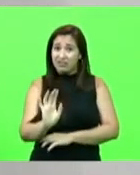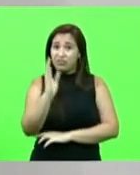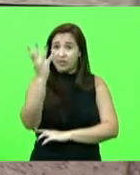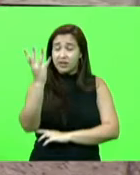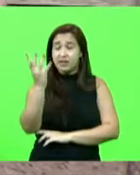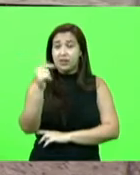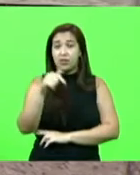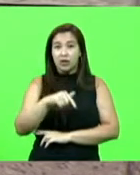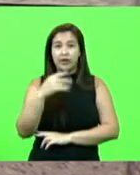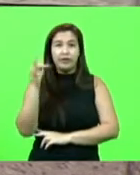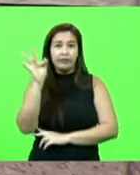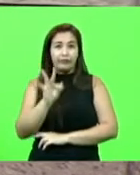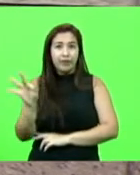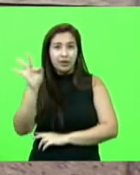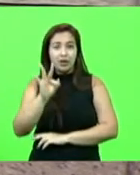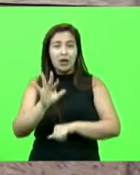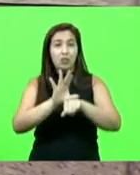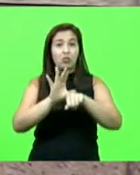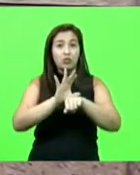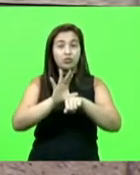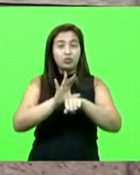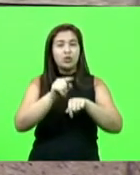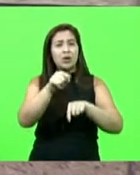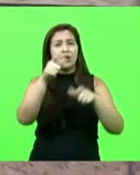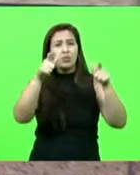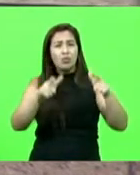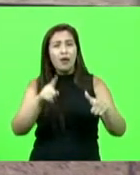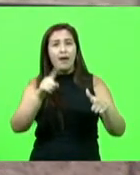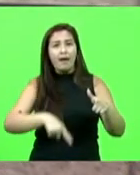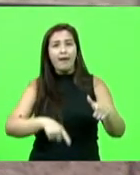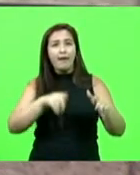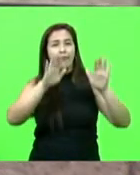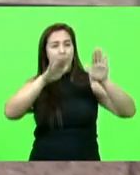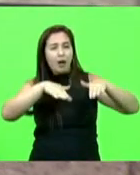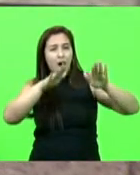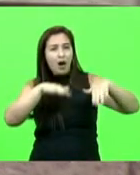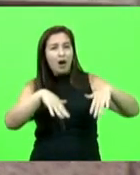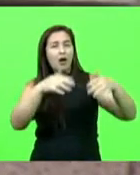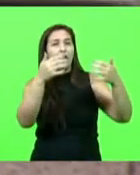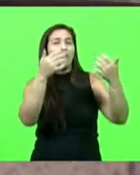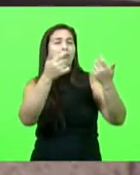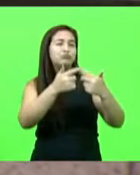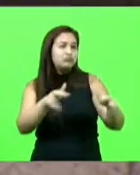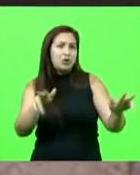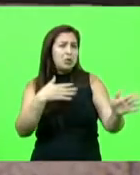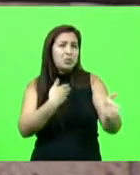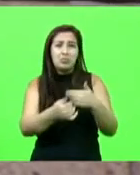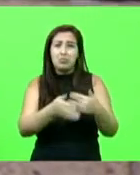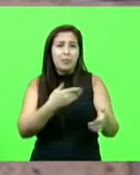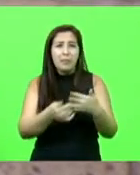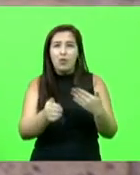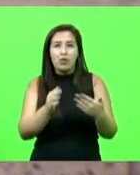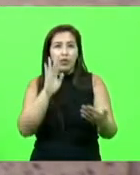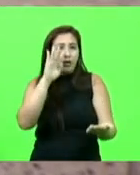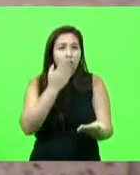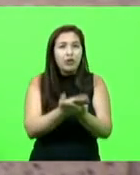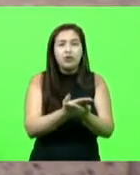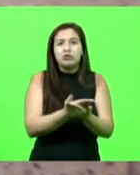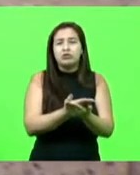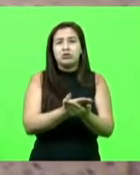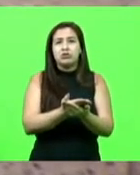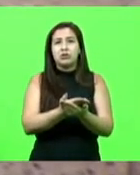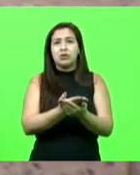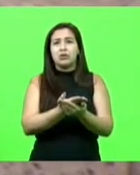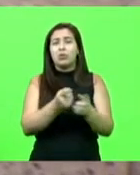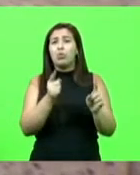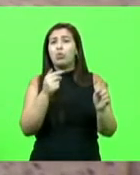Federal é clara, é um lugar de adoração, de culto, independente de qual profissão de fé é inviolável.